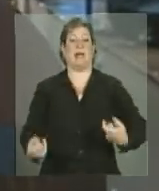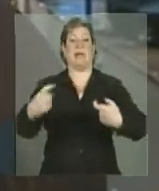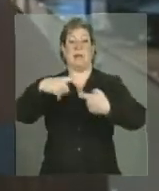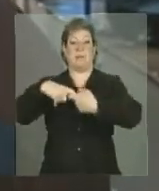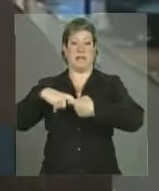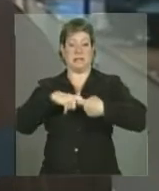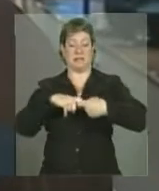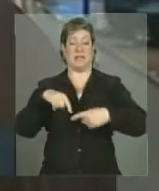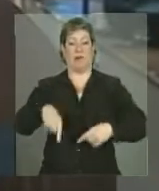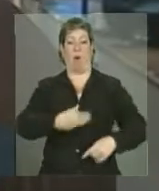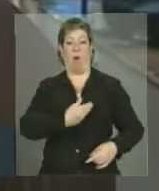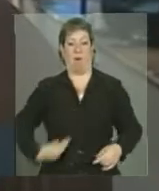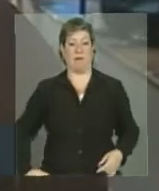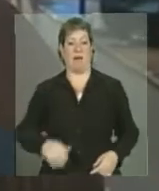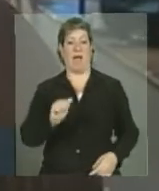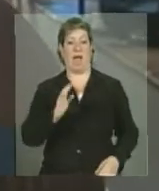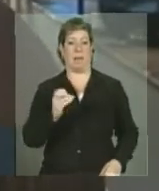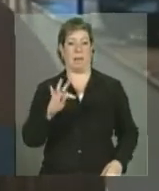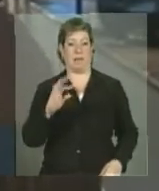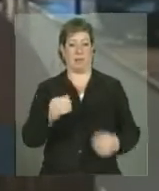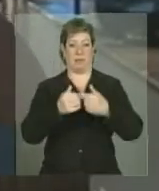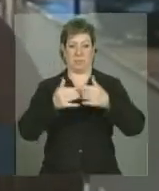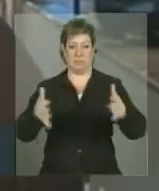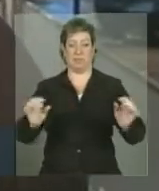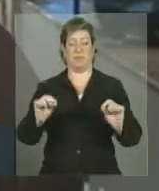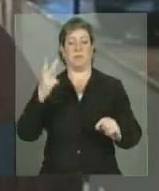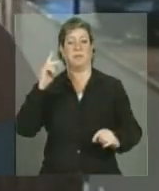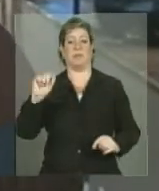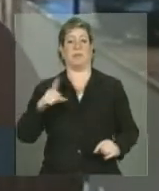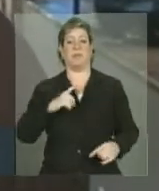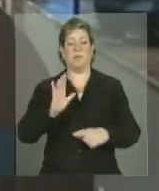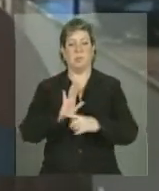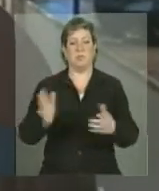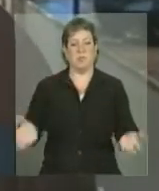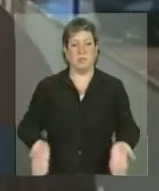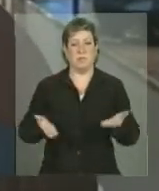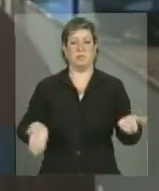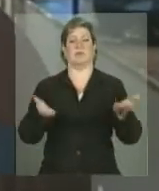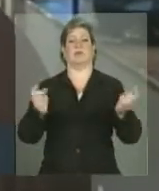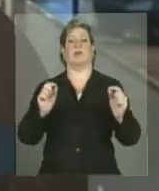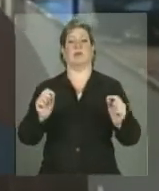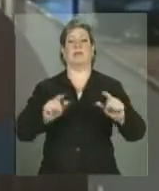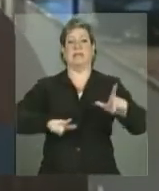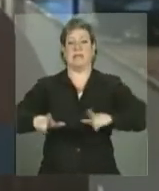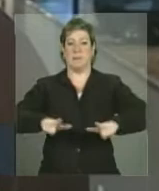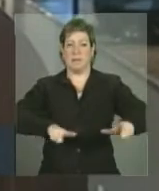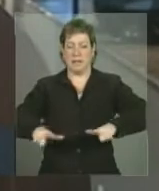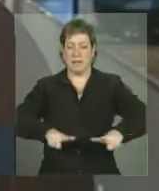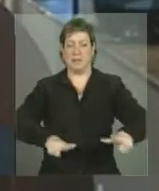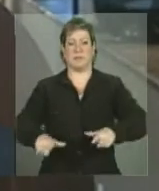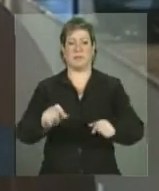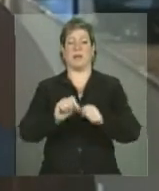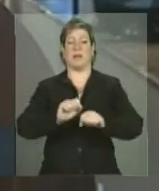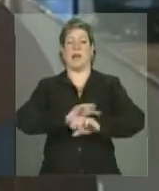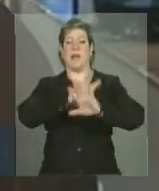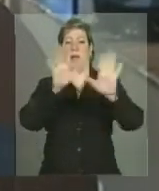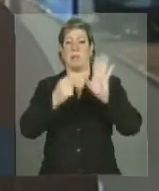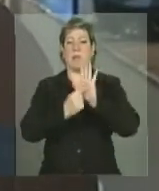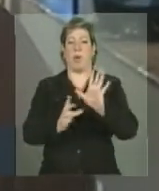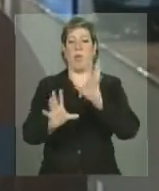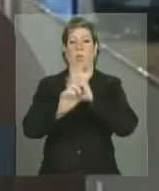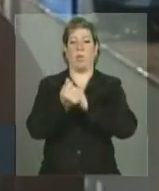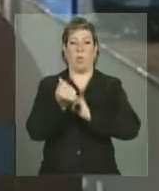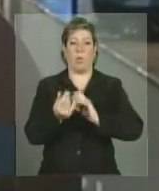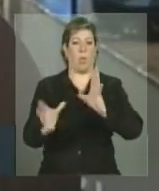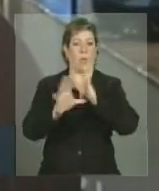aberto é uma iniciativa internacional para incentivar e difundir ações que permitam transparência no orçamento,